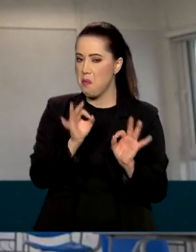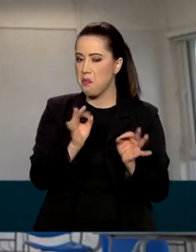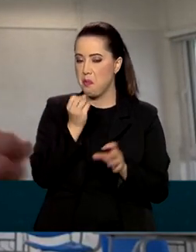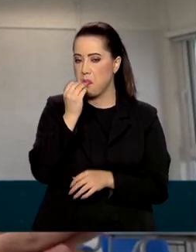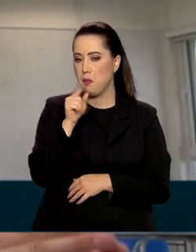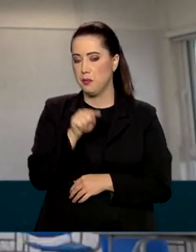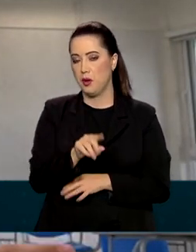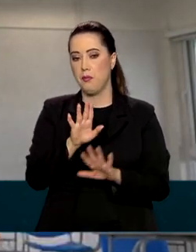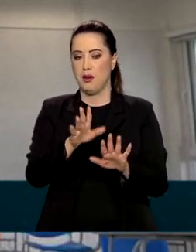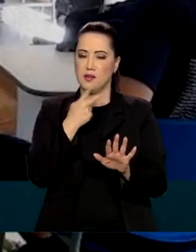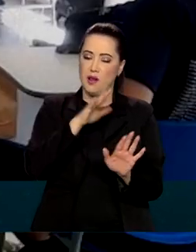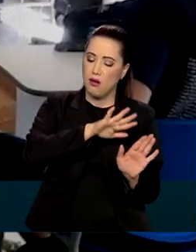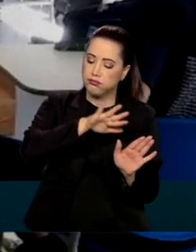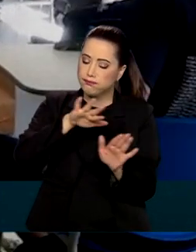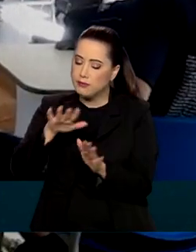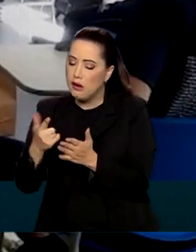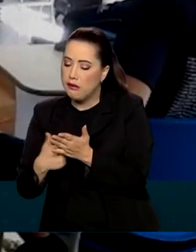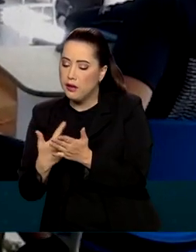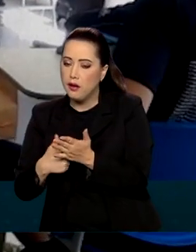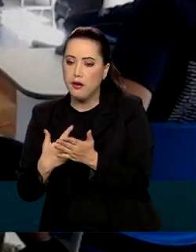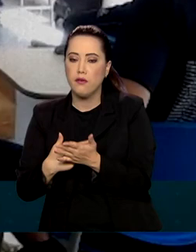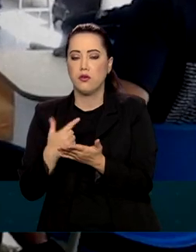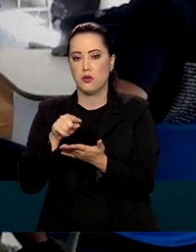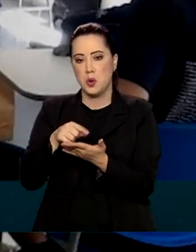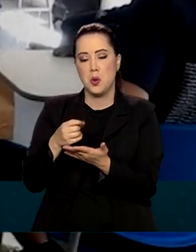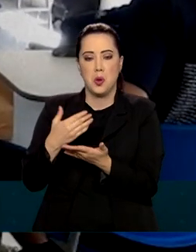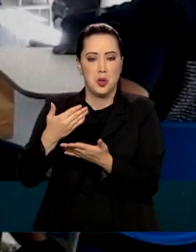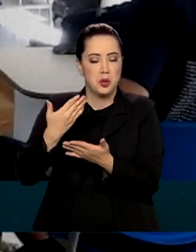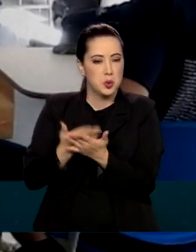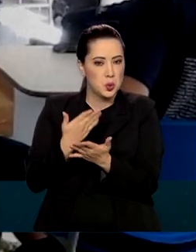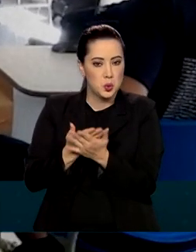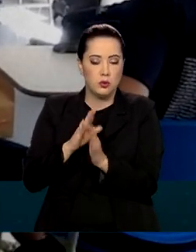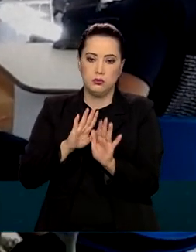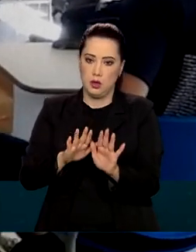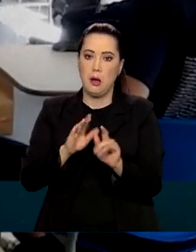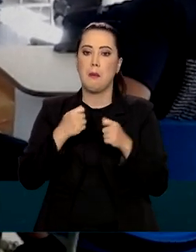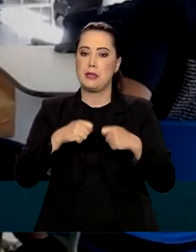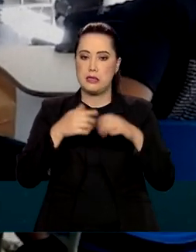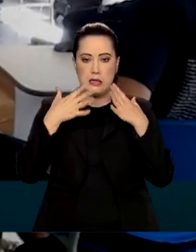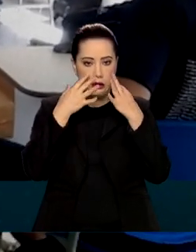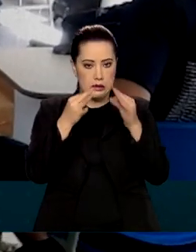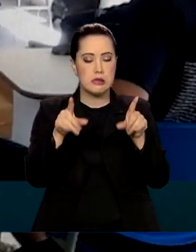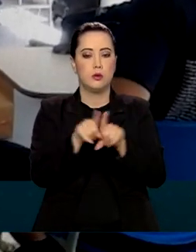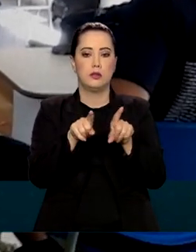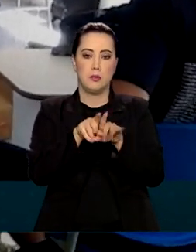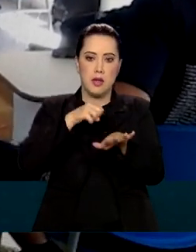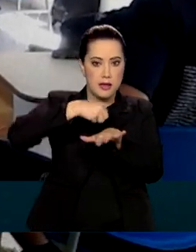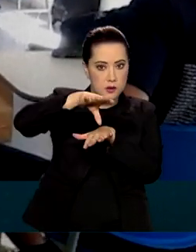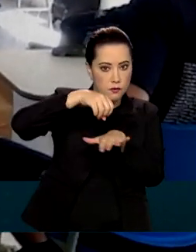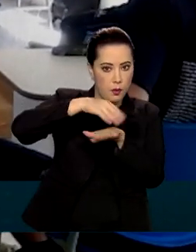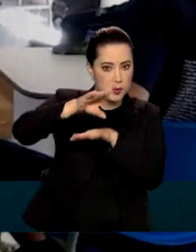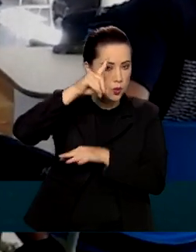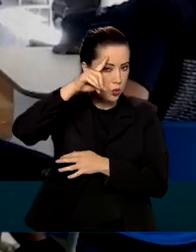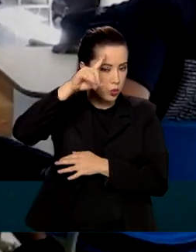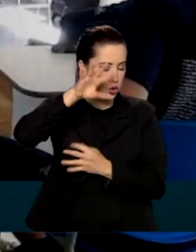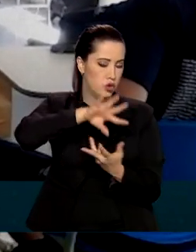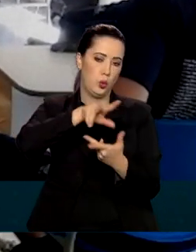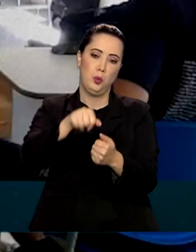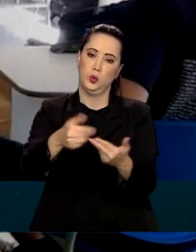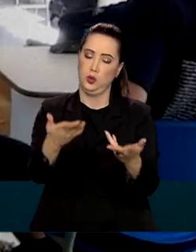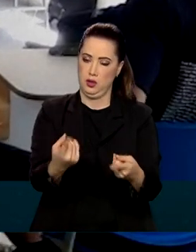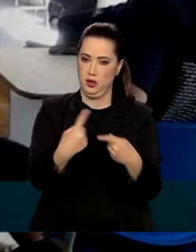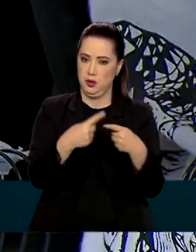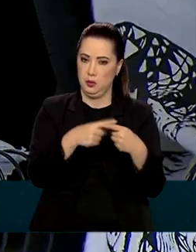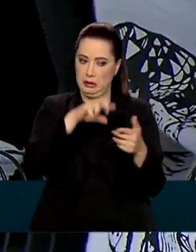deixar um pouco de lado livros e apostilas e ficar atento às notícias. Ele lembra que a redação,